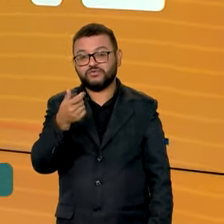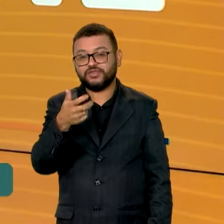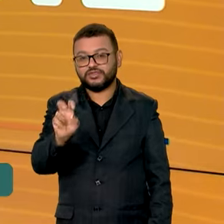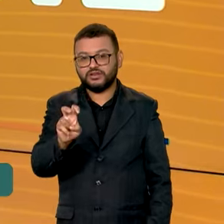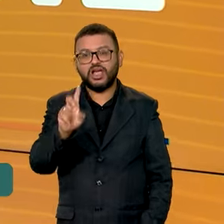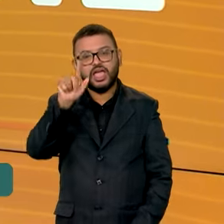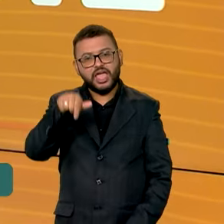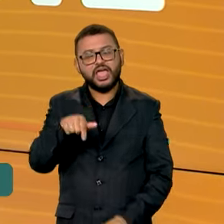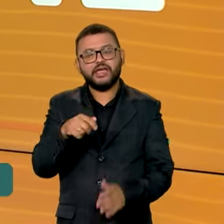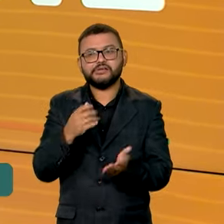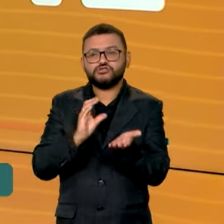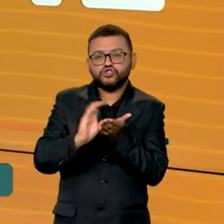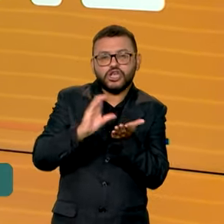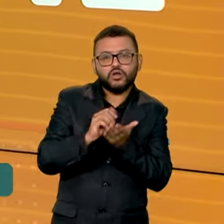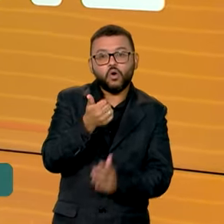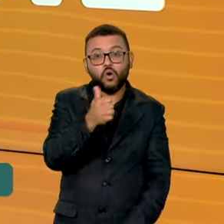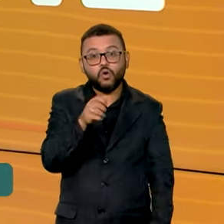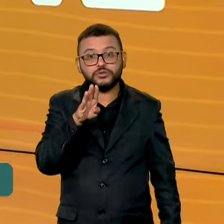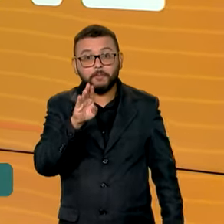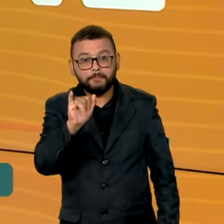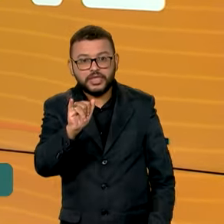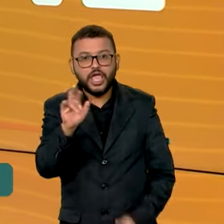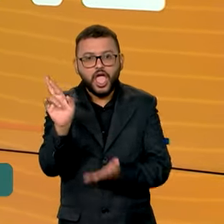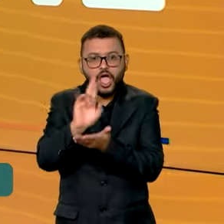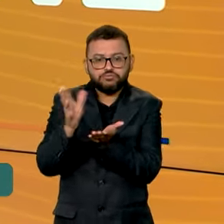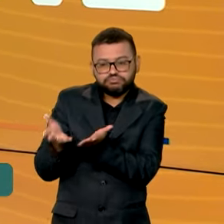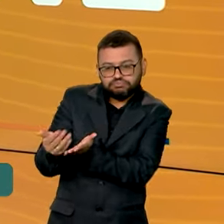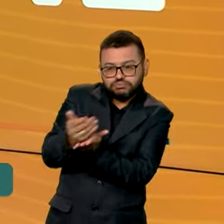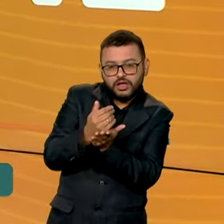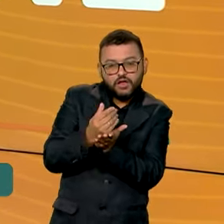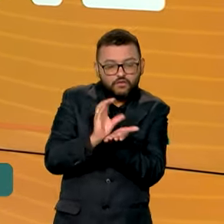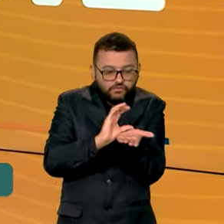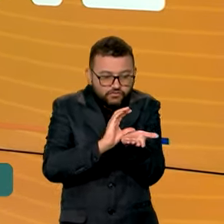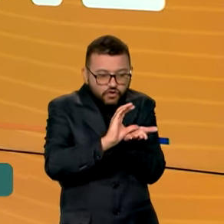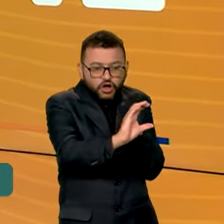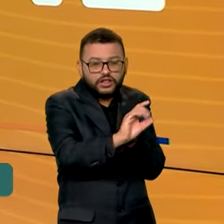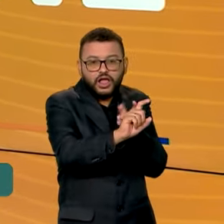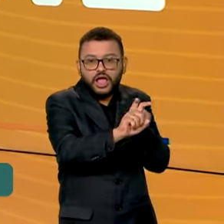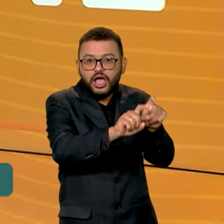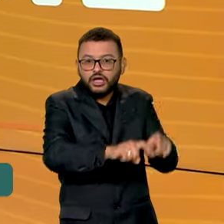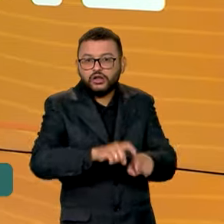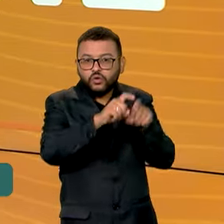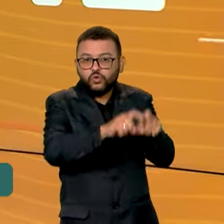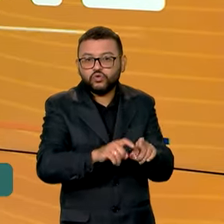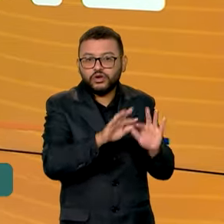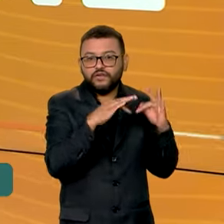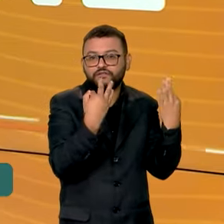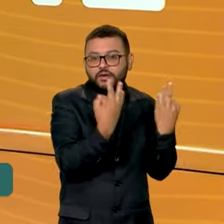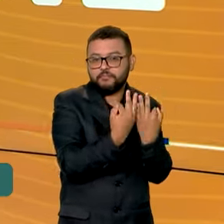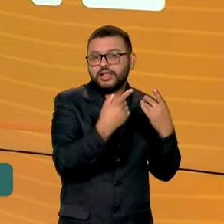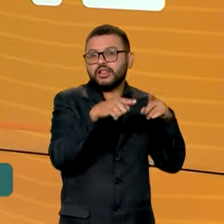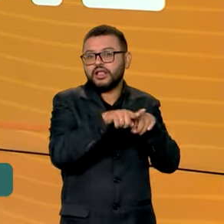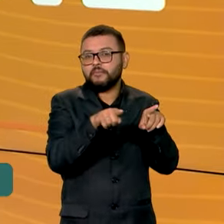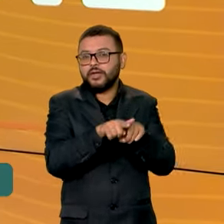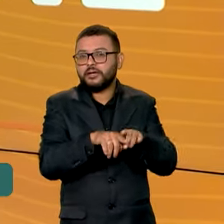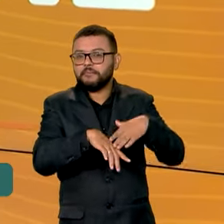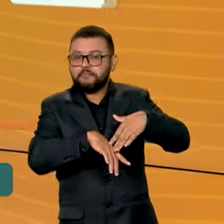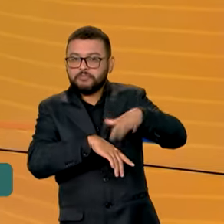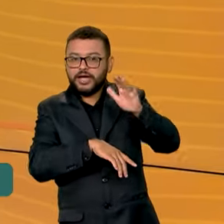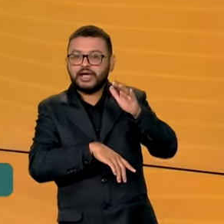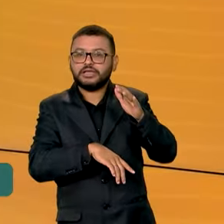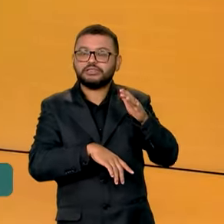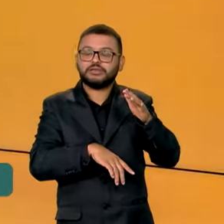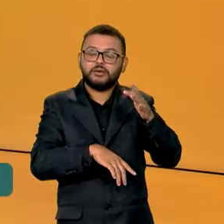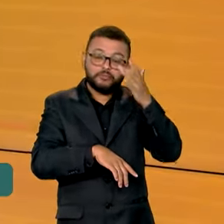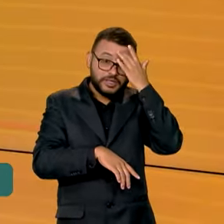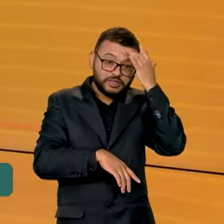no valor de 11 bilhões de reais. Os recursos serão destinados para a agricultura, familiar e também para médios